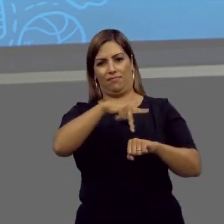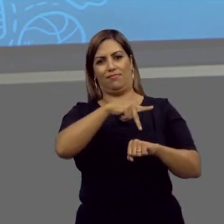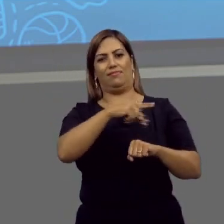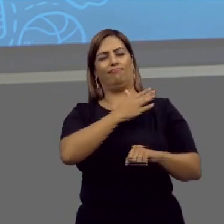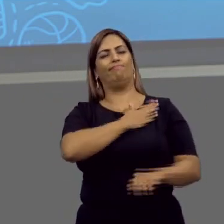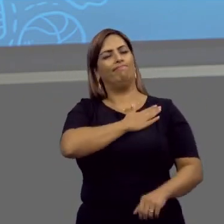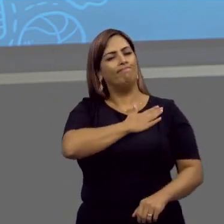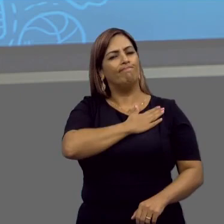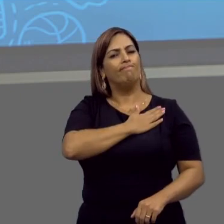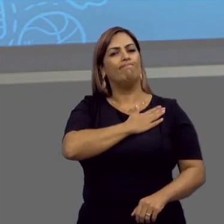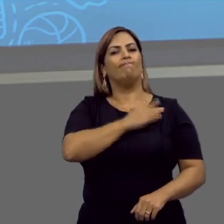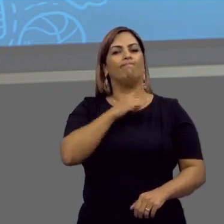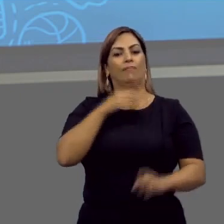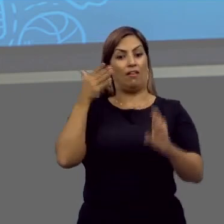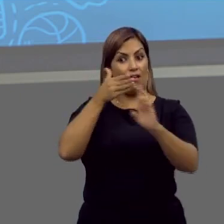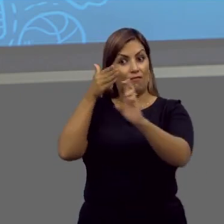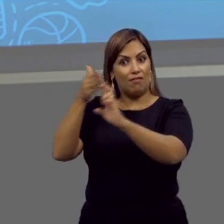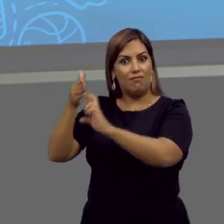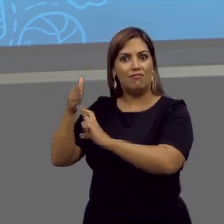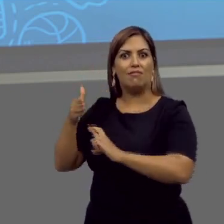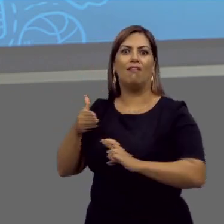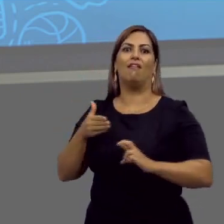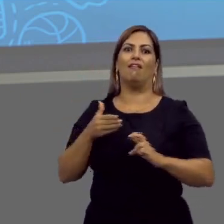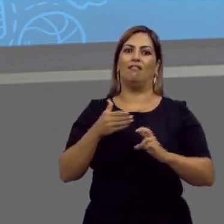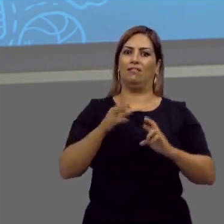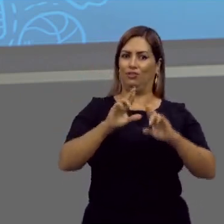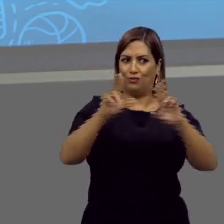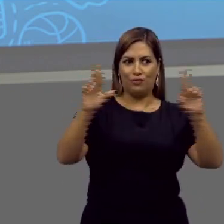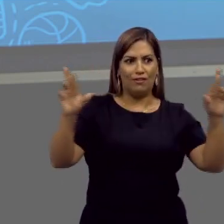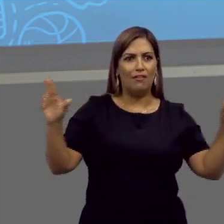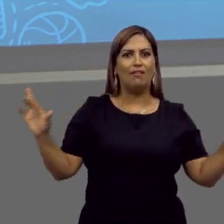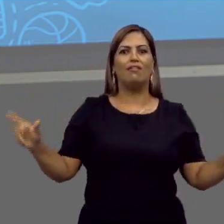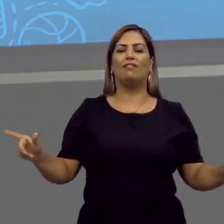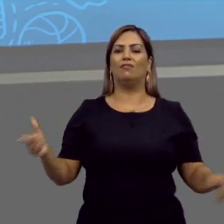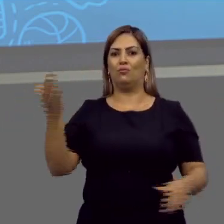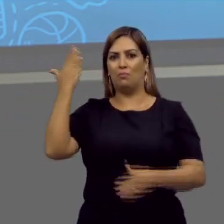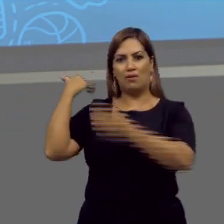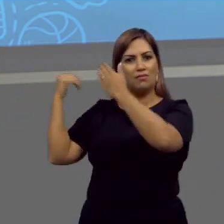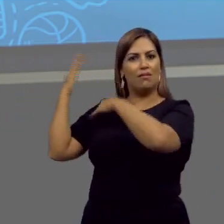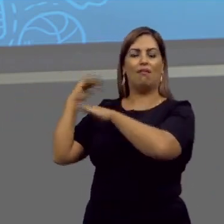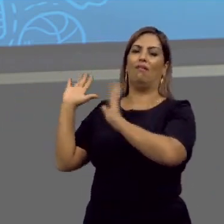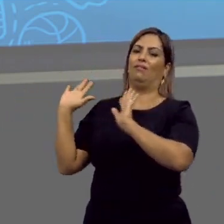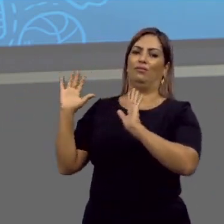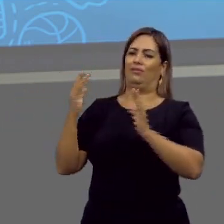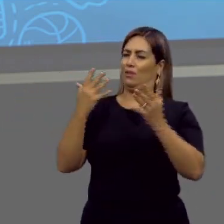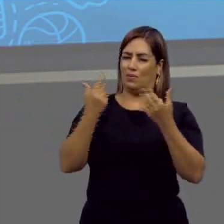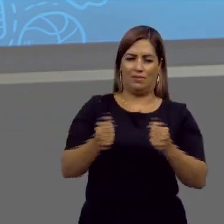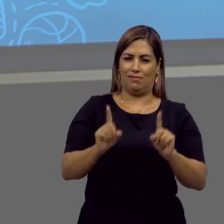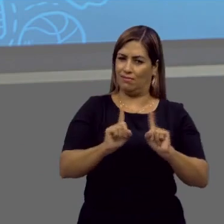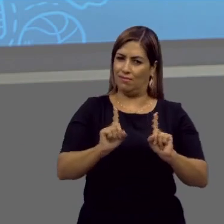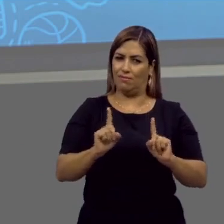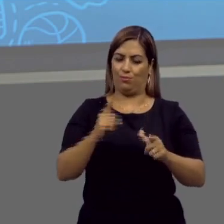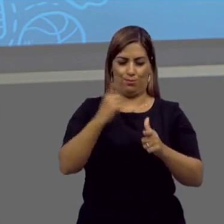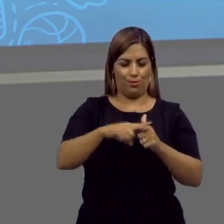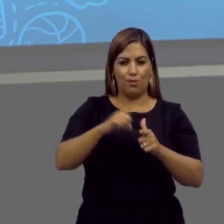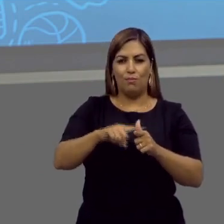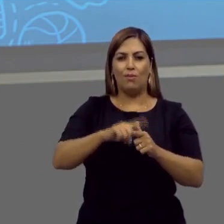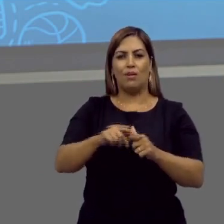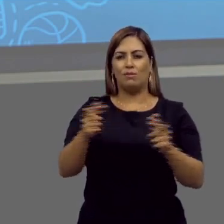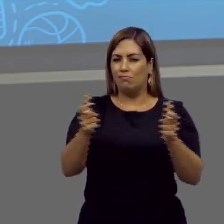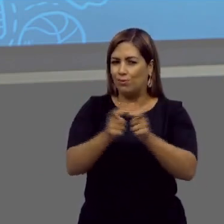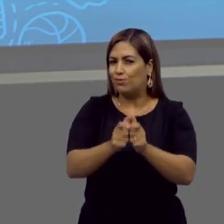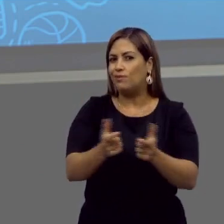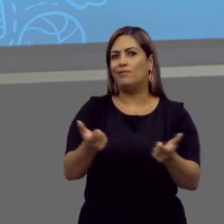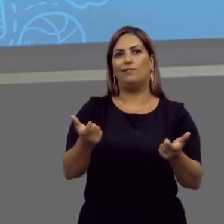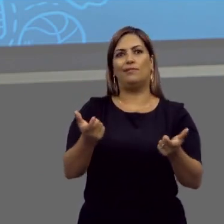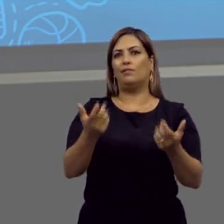pátria. Aquela busca por referenciais diferenciados do passado. Não, nós não aceitamos mais problemas